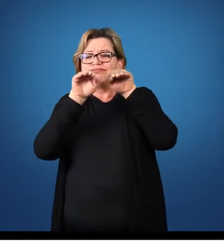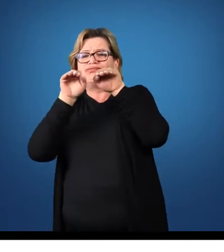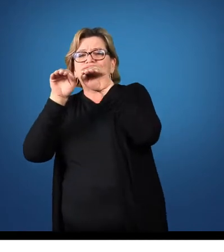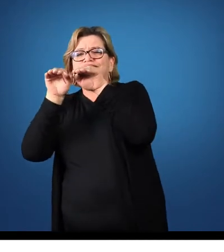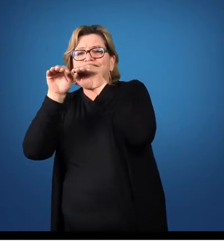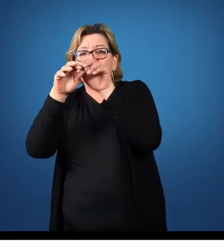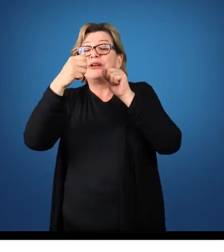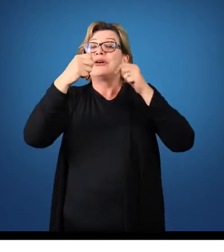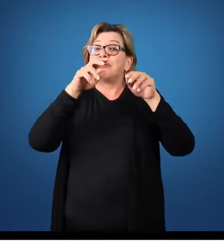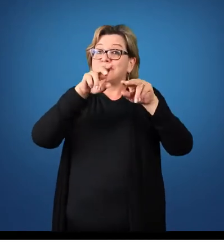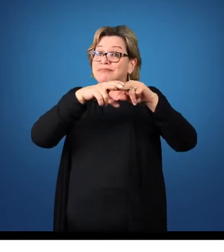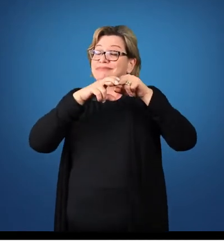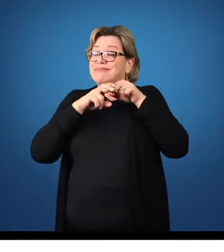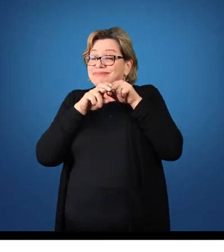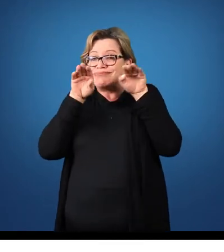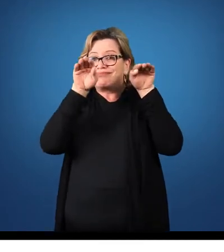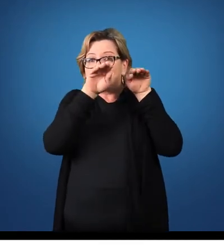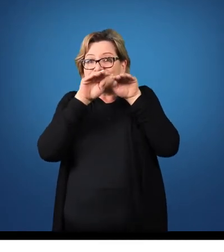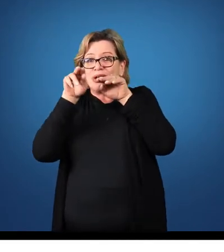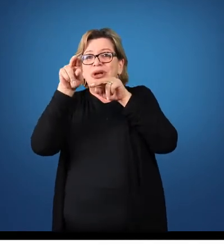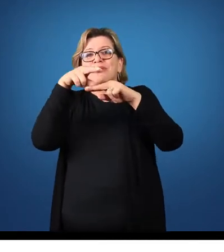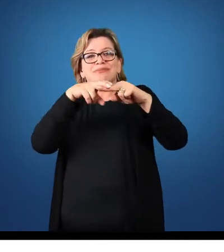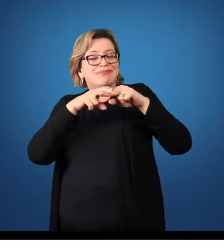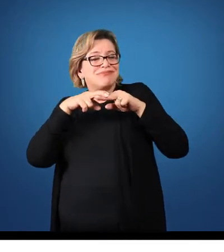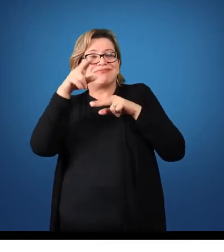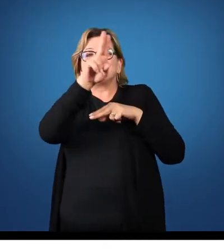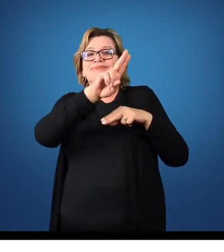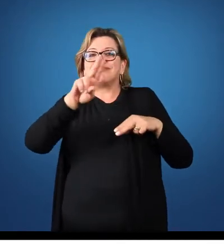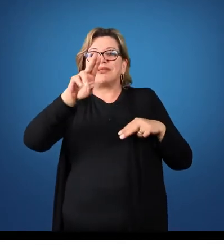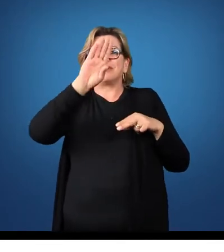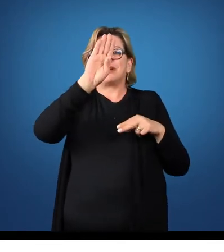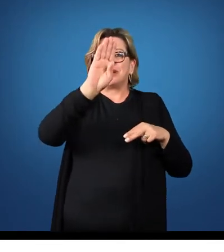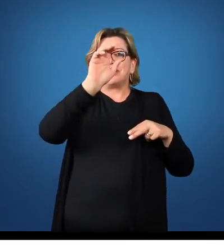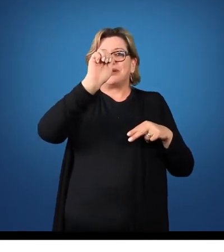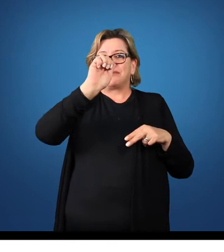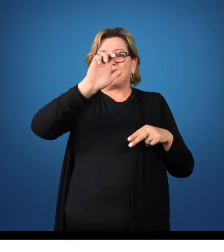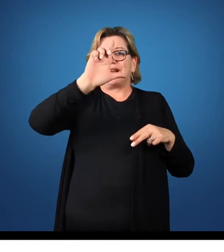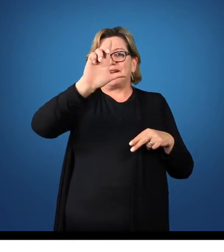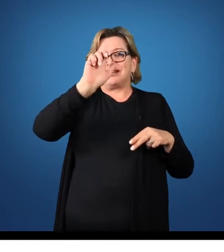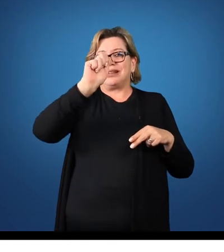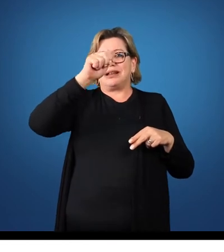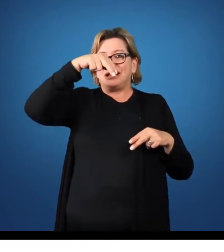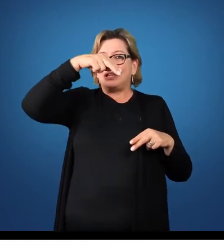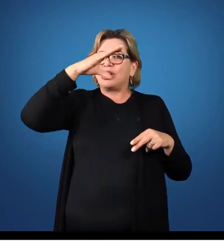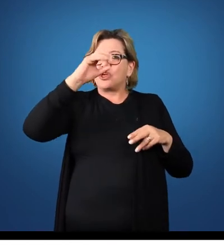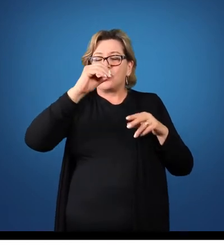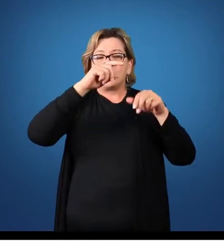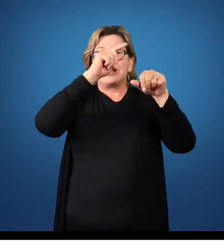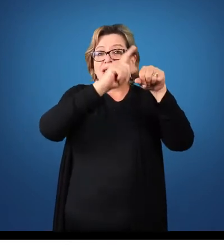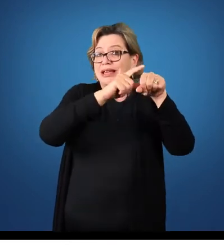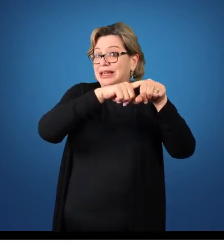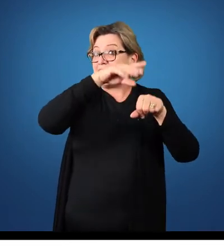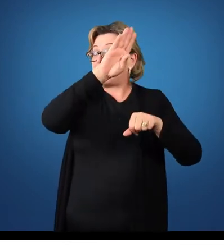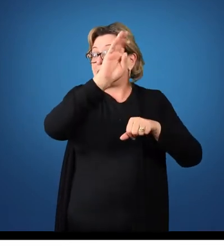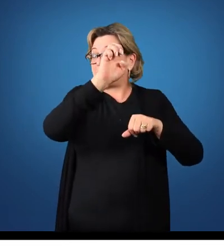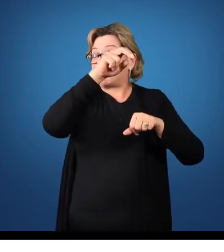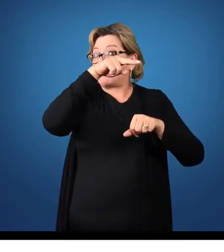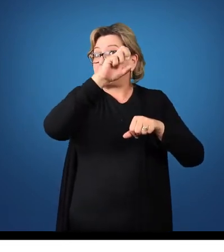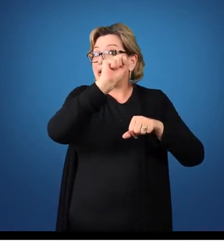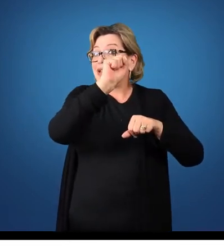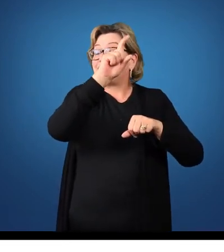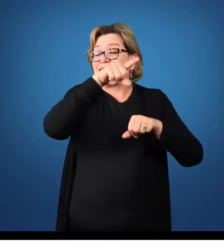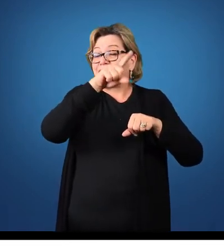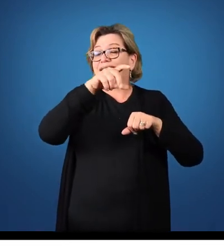balanceadas, são equilibradas. O meu ativo, que são os bens e direitos, ela deve ser exatamente